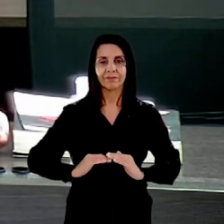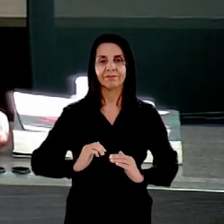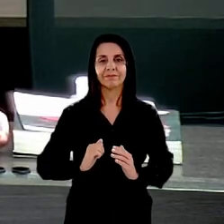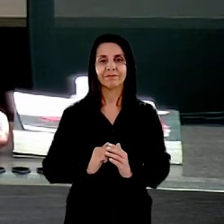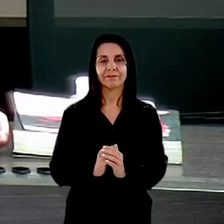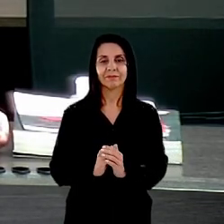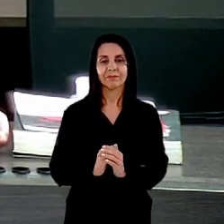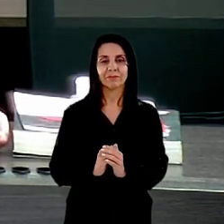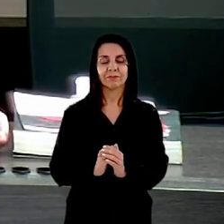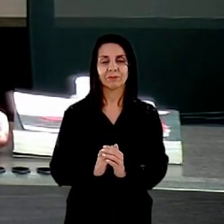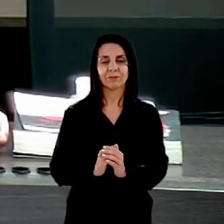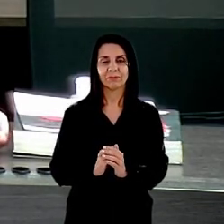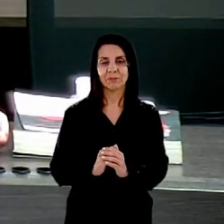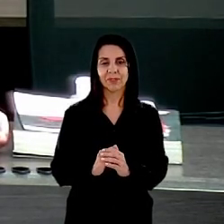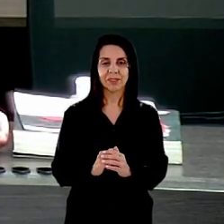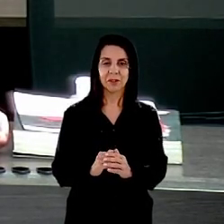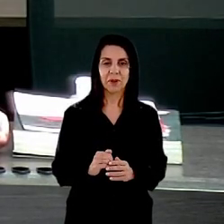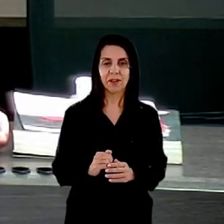grande estado do Acre